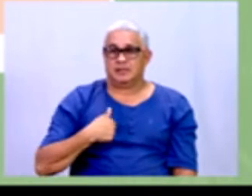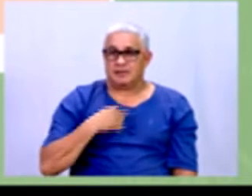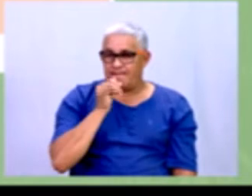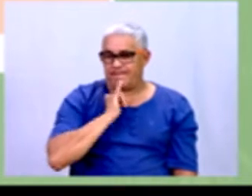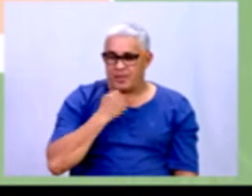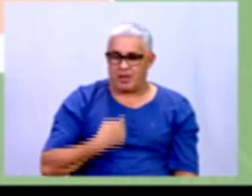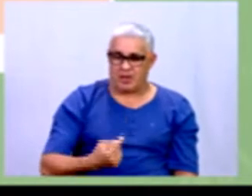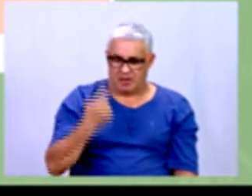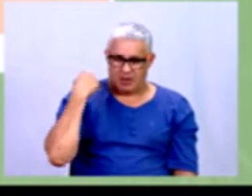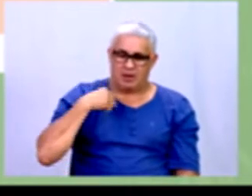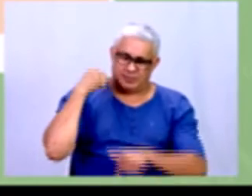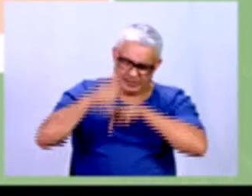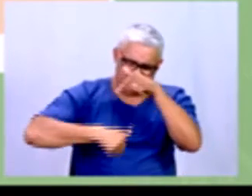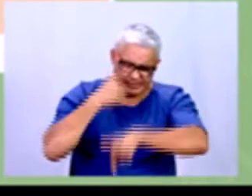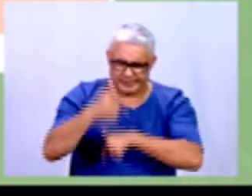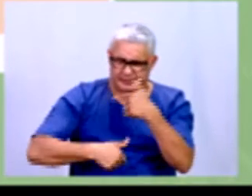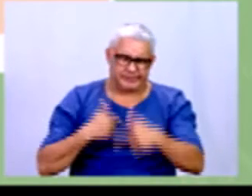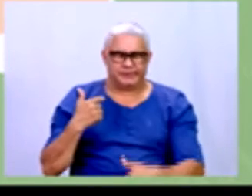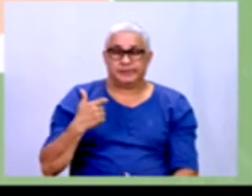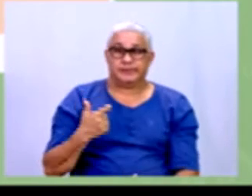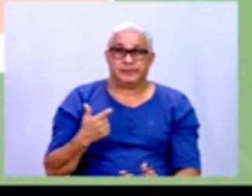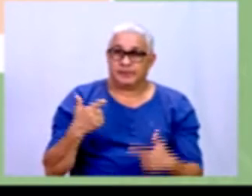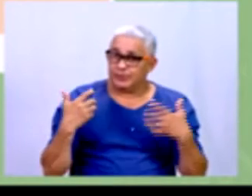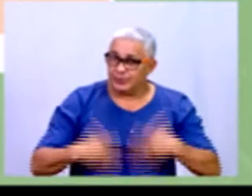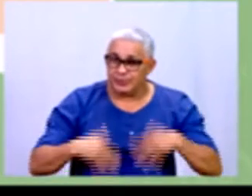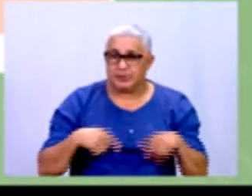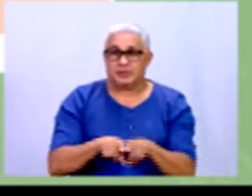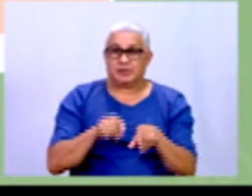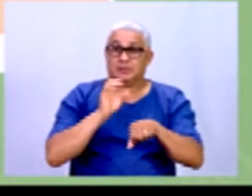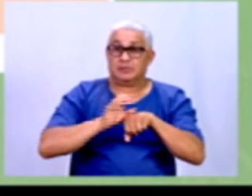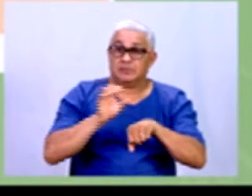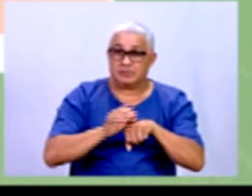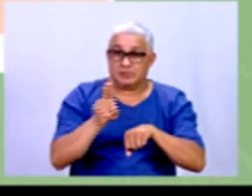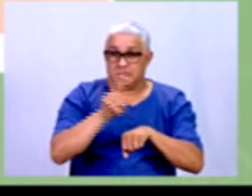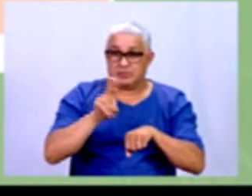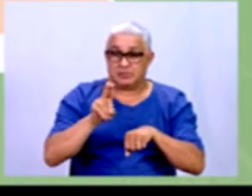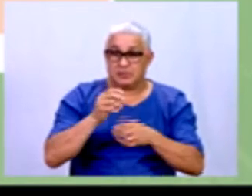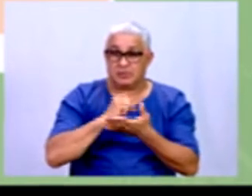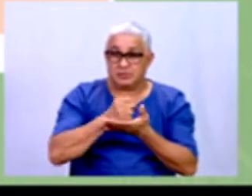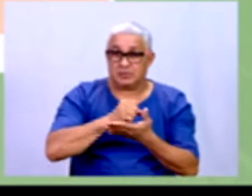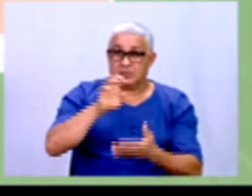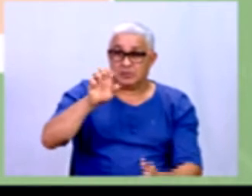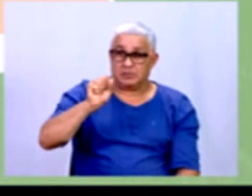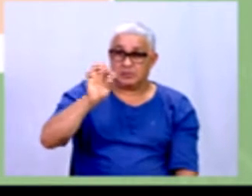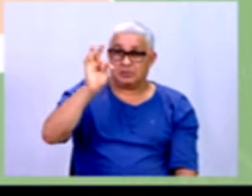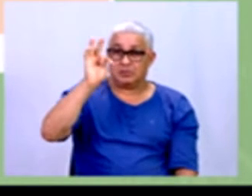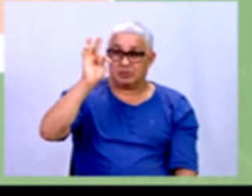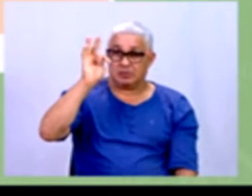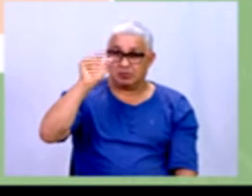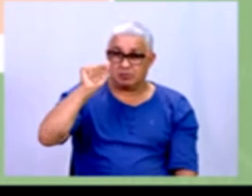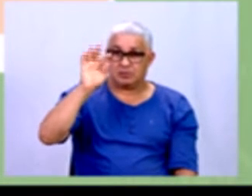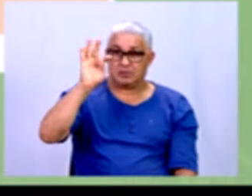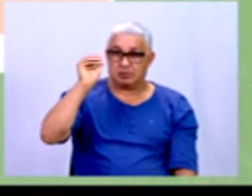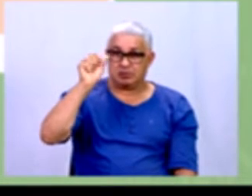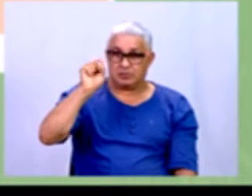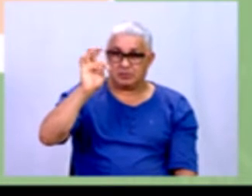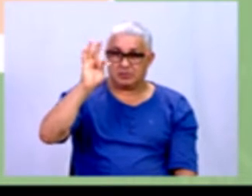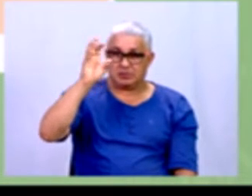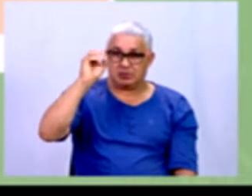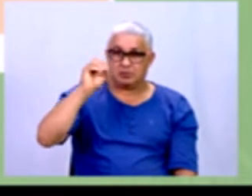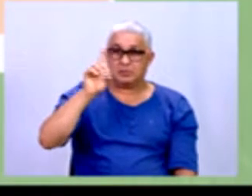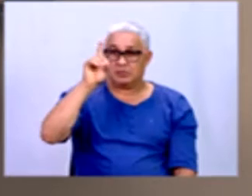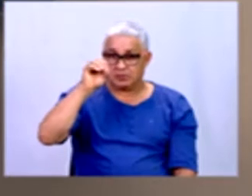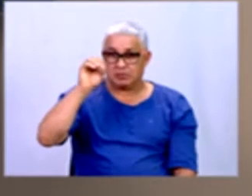trabalhei bastante com isso e fiz até um curso chamado controle estatístico do processo, porque a gente padronizava